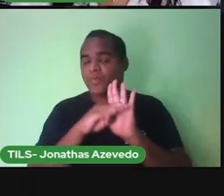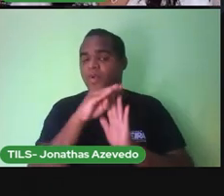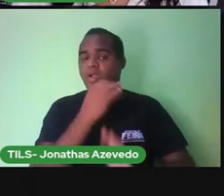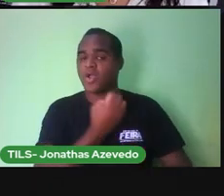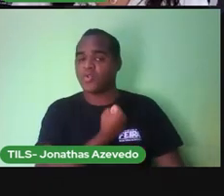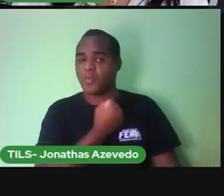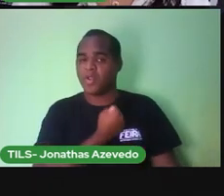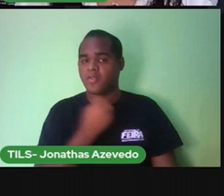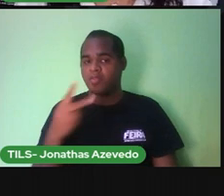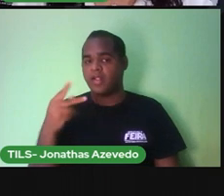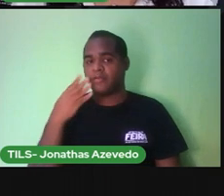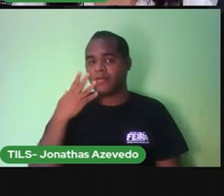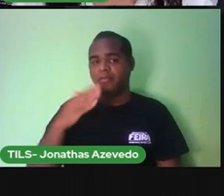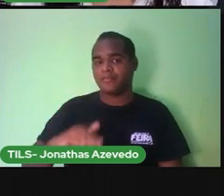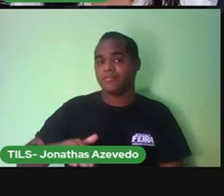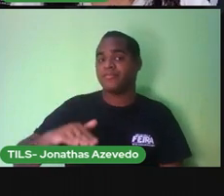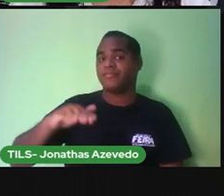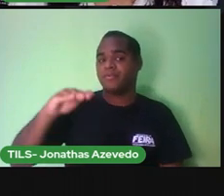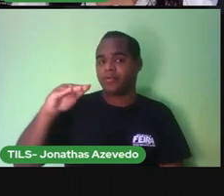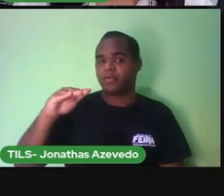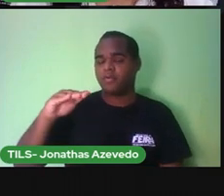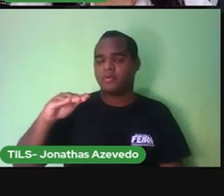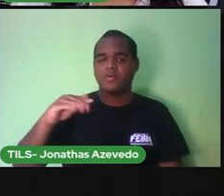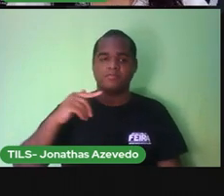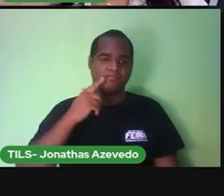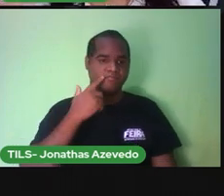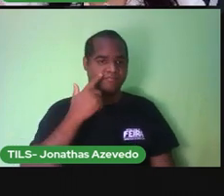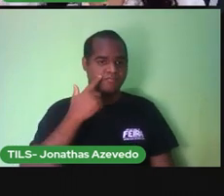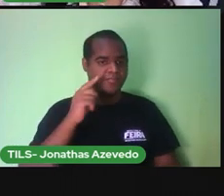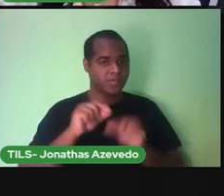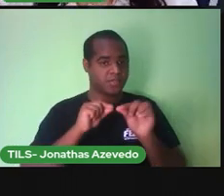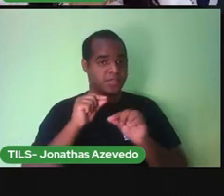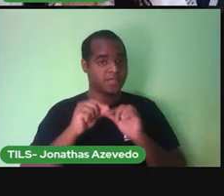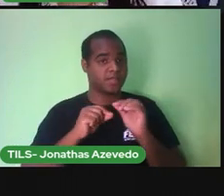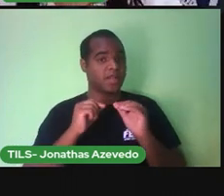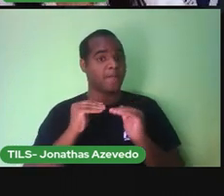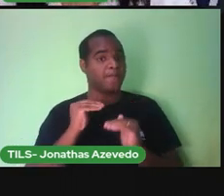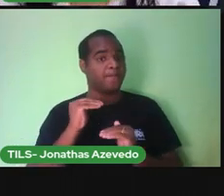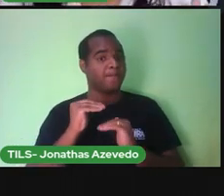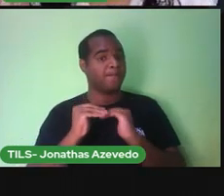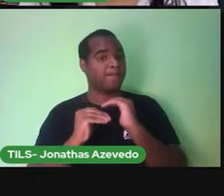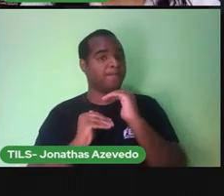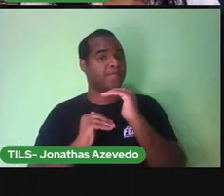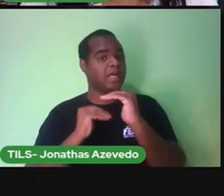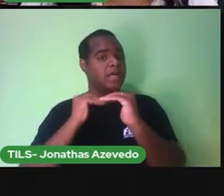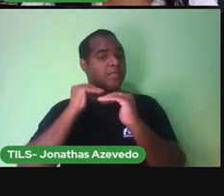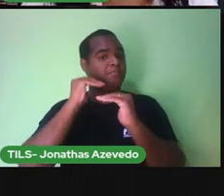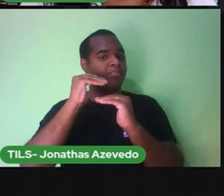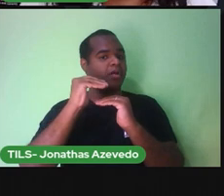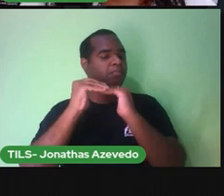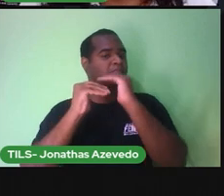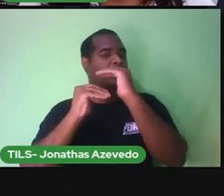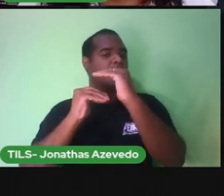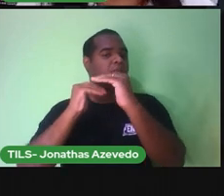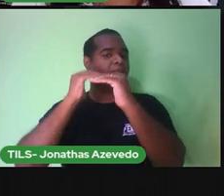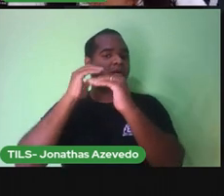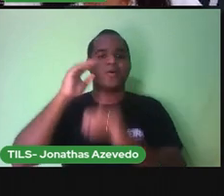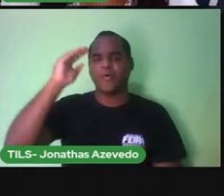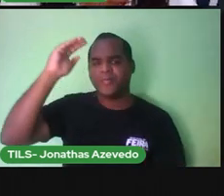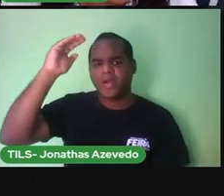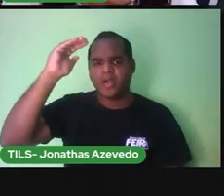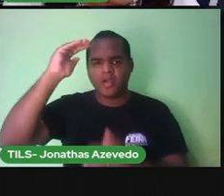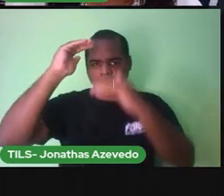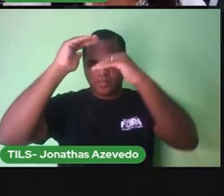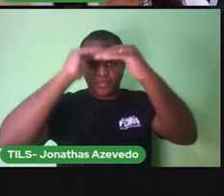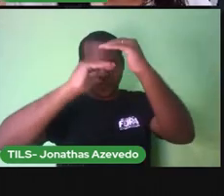Do seu tamanho Presta atenção Ordem crescente É crescendo Você não Nasceu grande Você